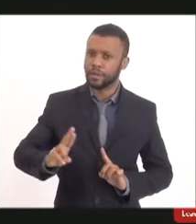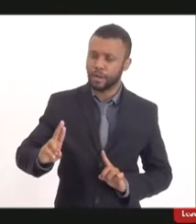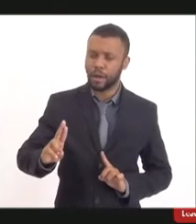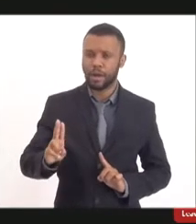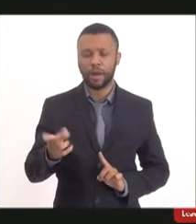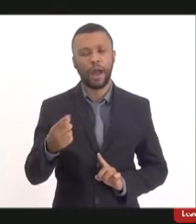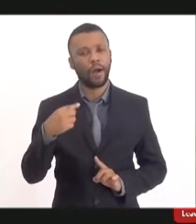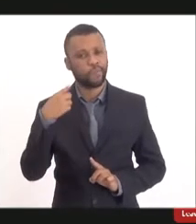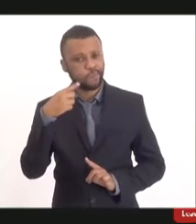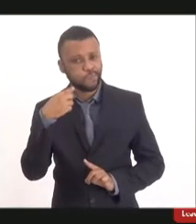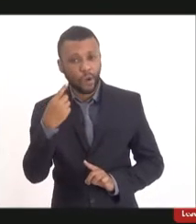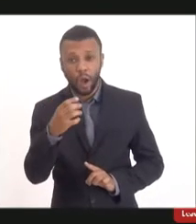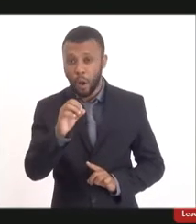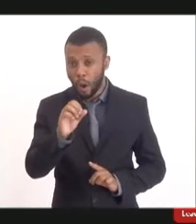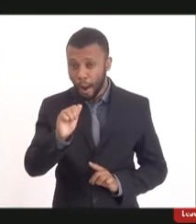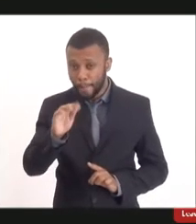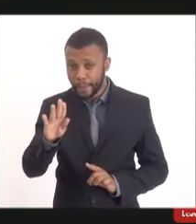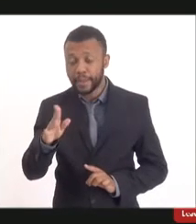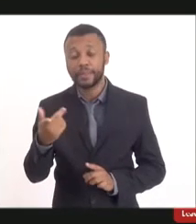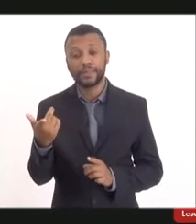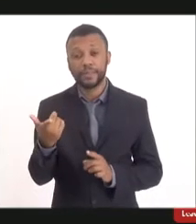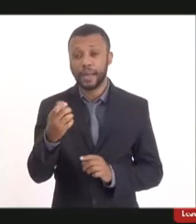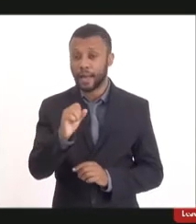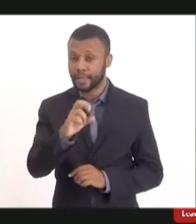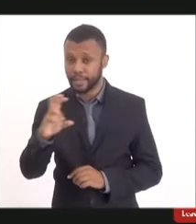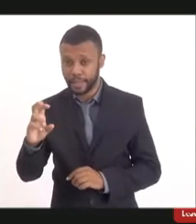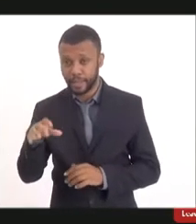a senhora dispõe de dez minutos, por favor, doutora.